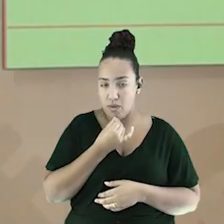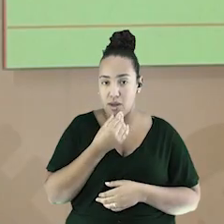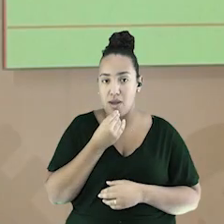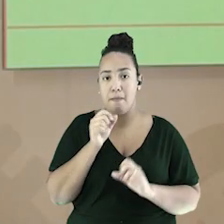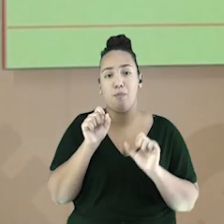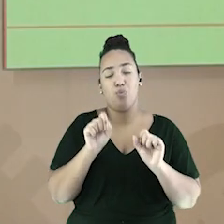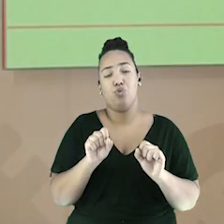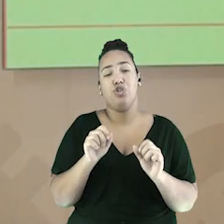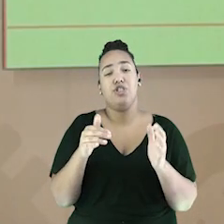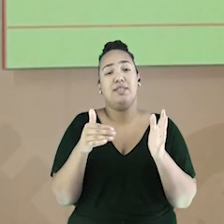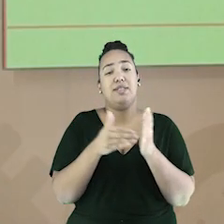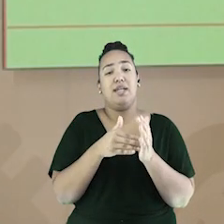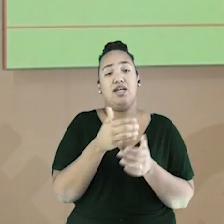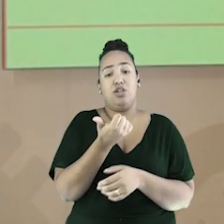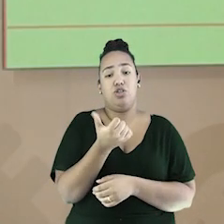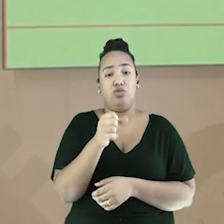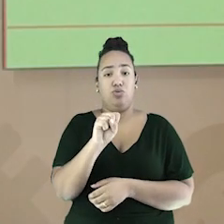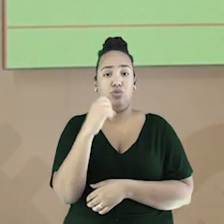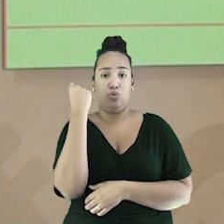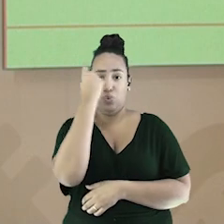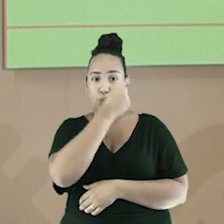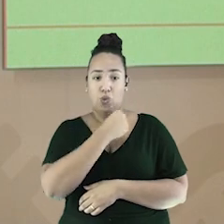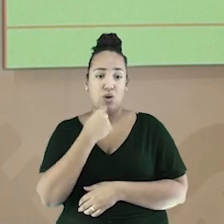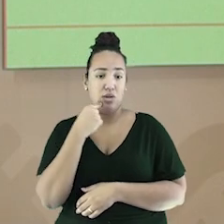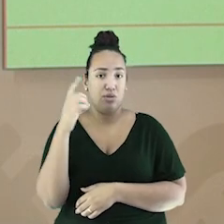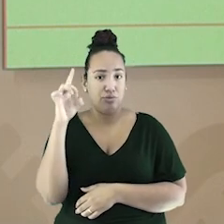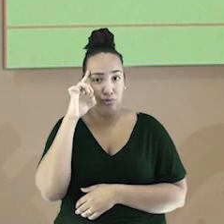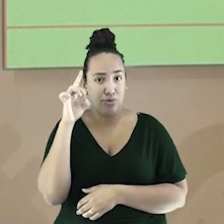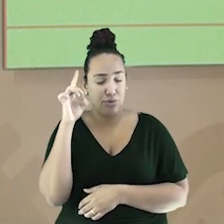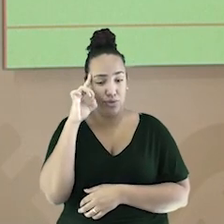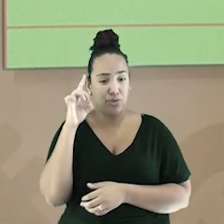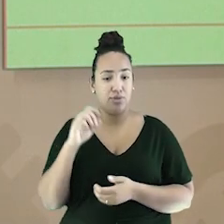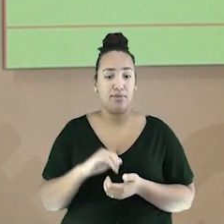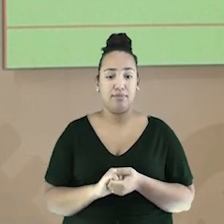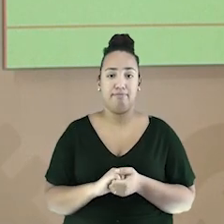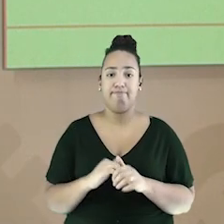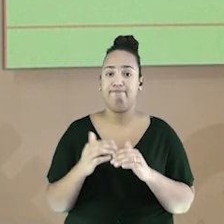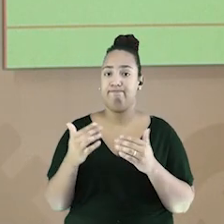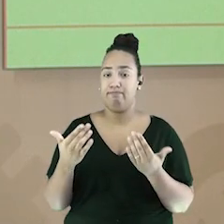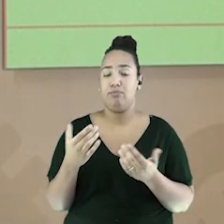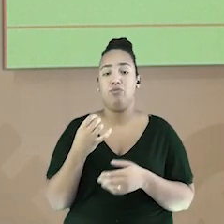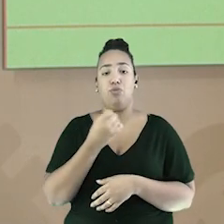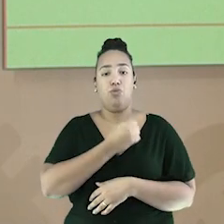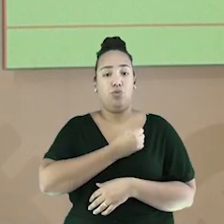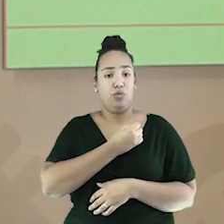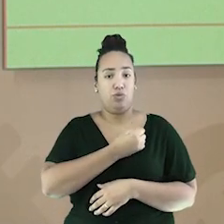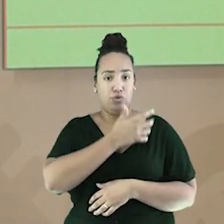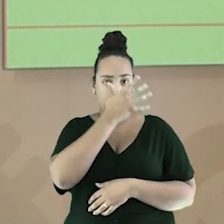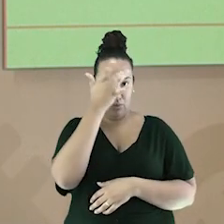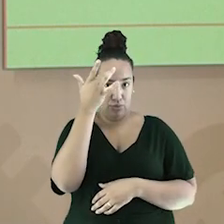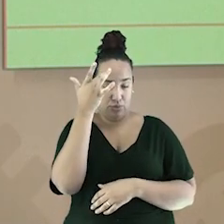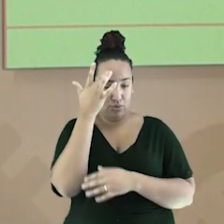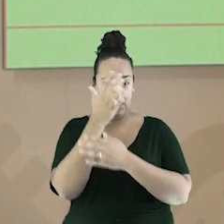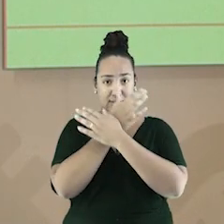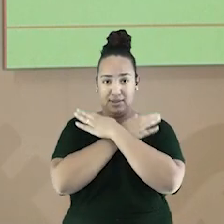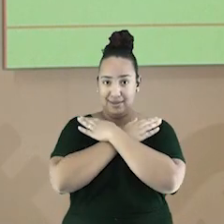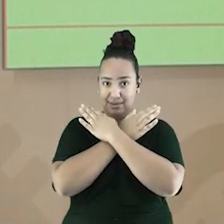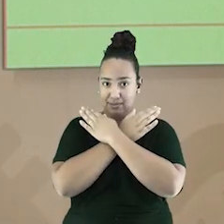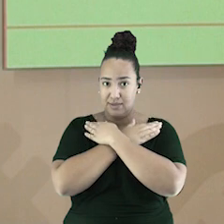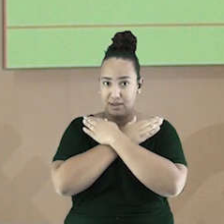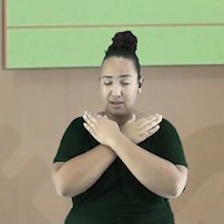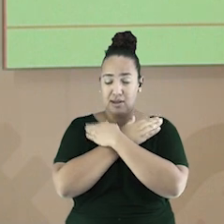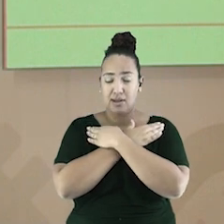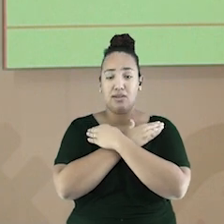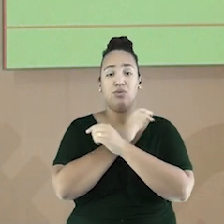diária. O grande número de mão de obra disponível, ou seja, desempregados, forçava o trabalhador a aceitar